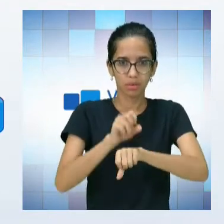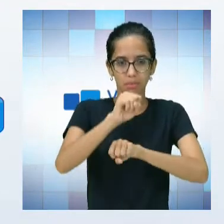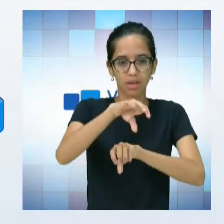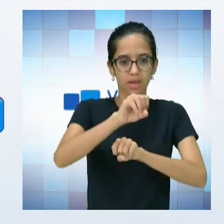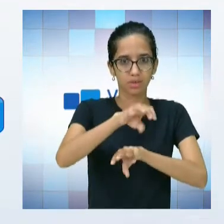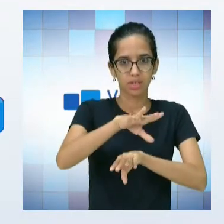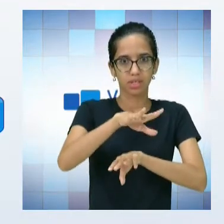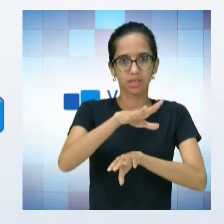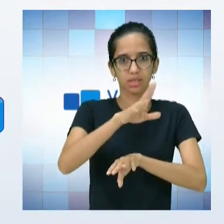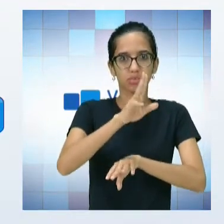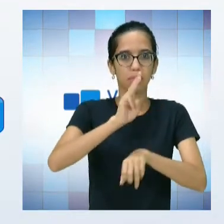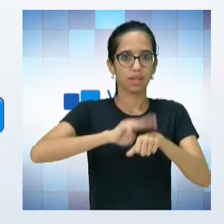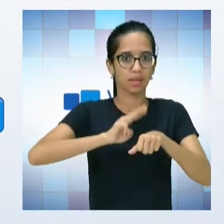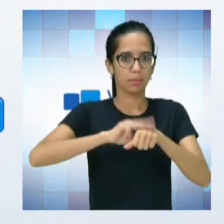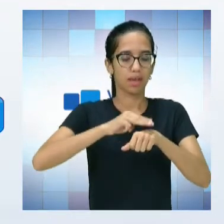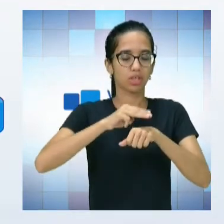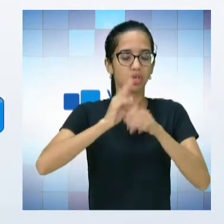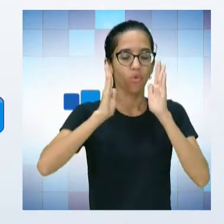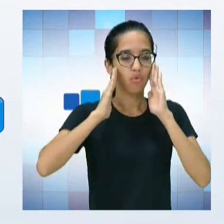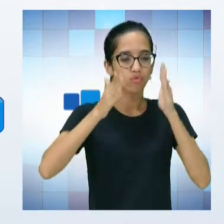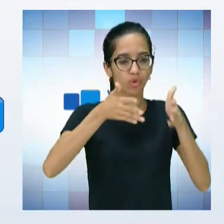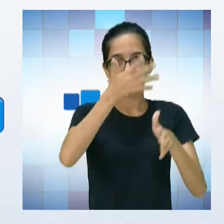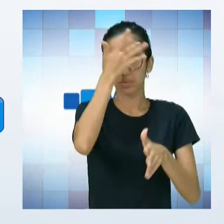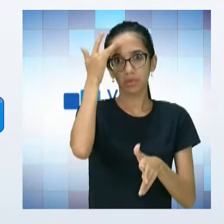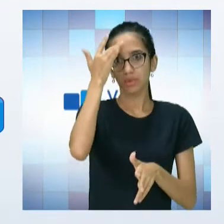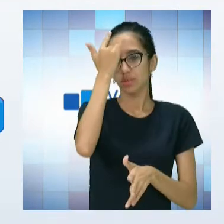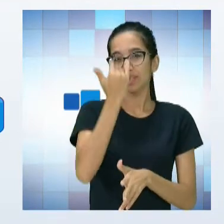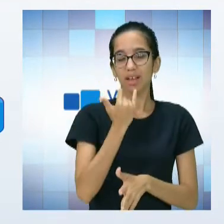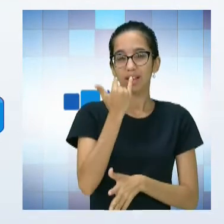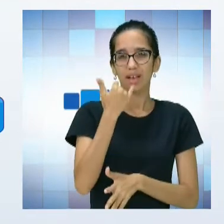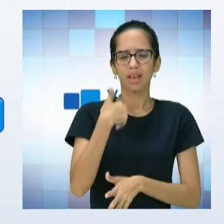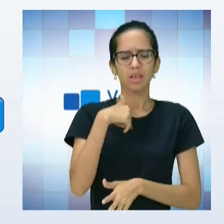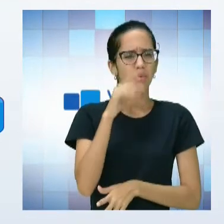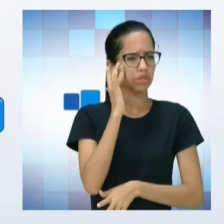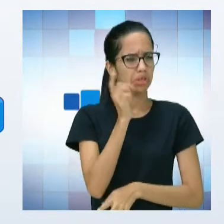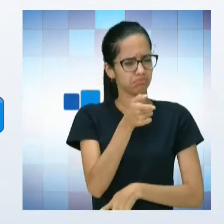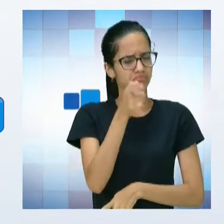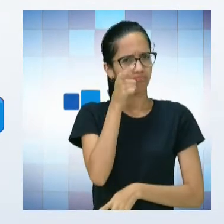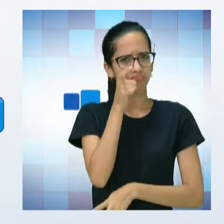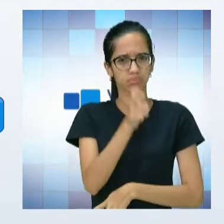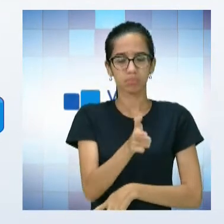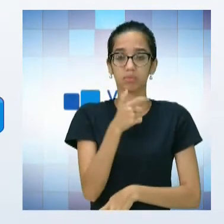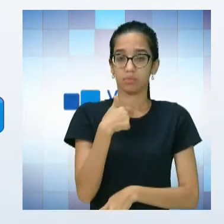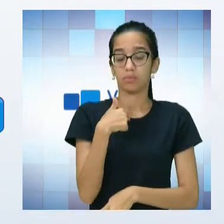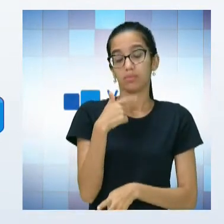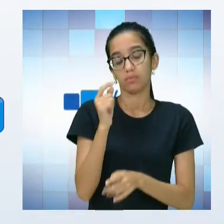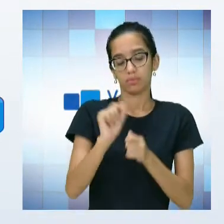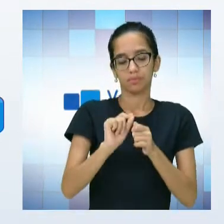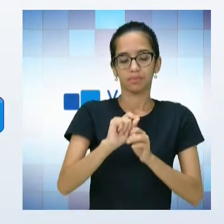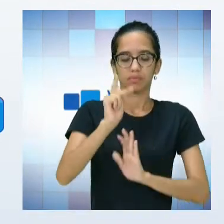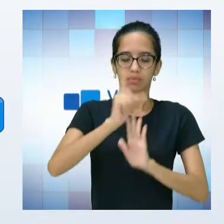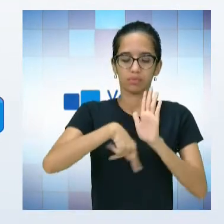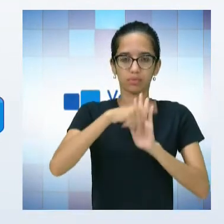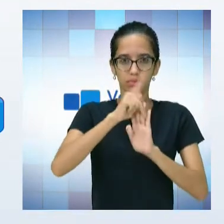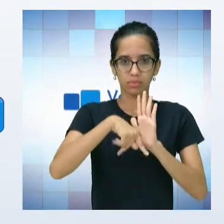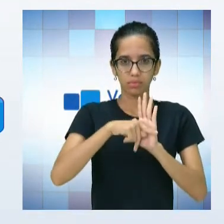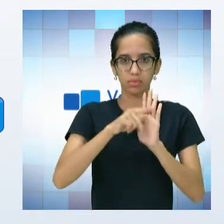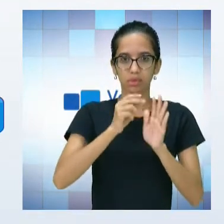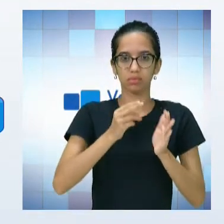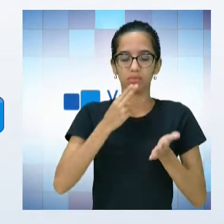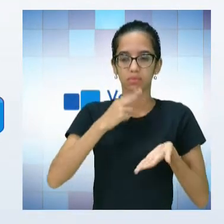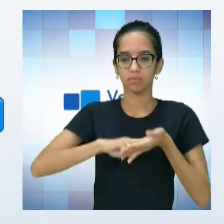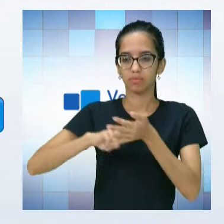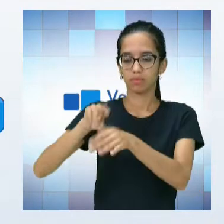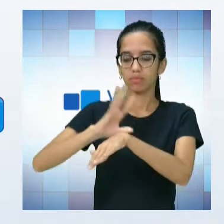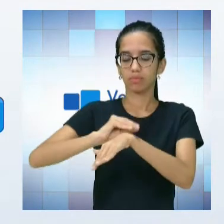deficiente visual. E eu achei bastante interessante. E achei por bem fazer um projeto para a Seduc,